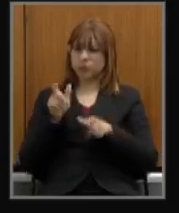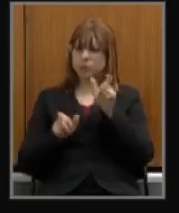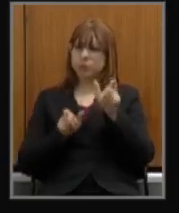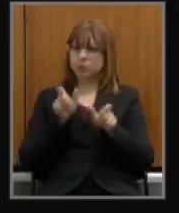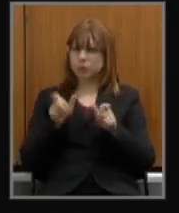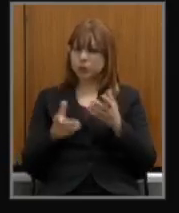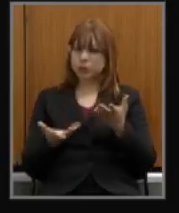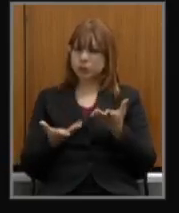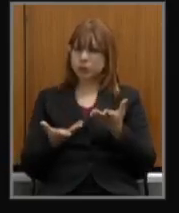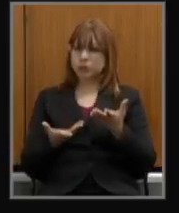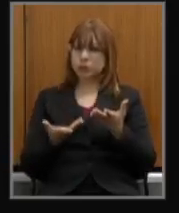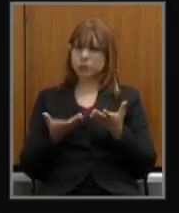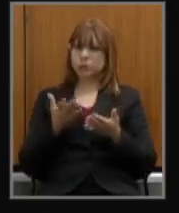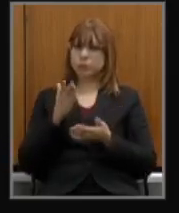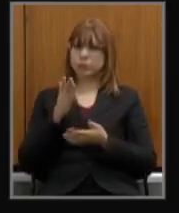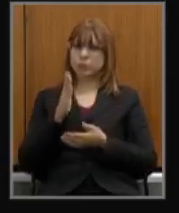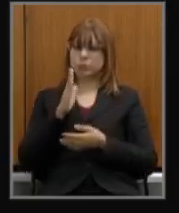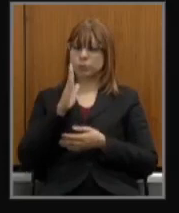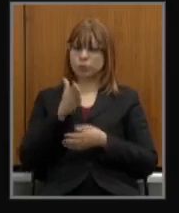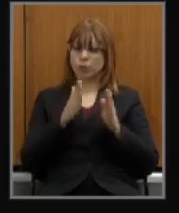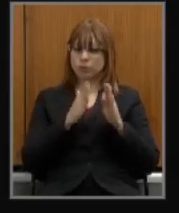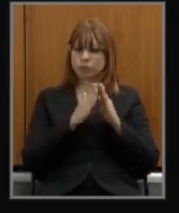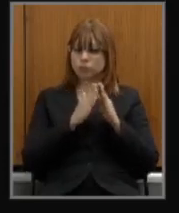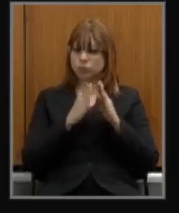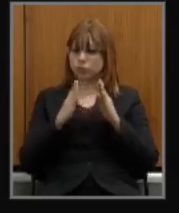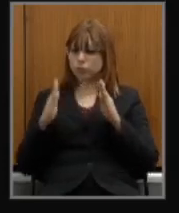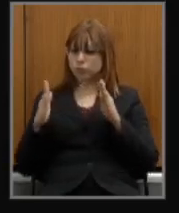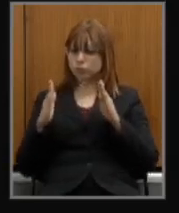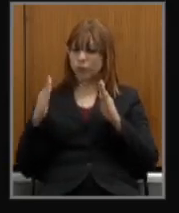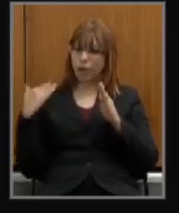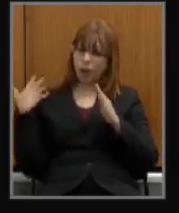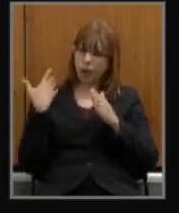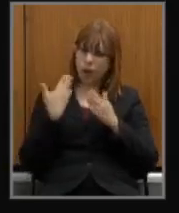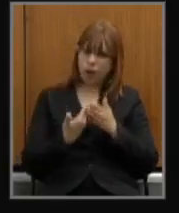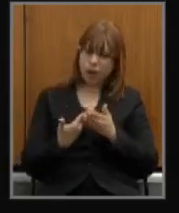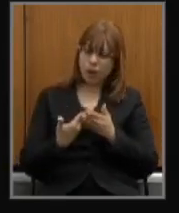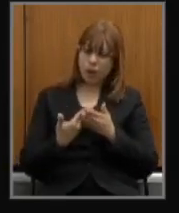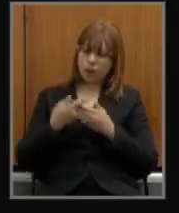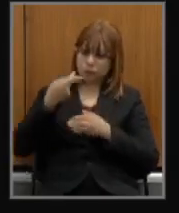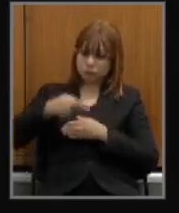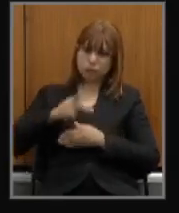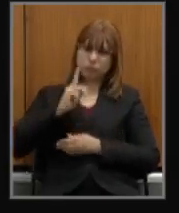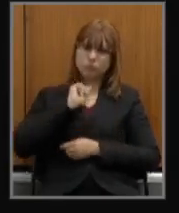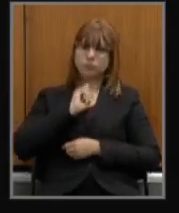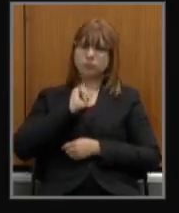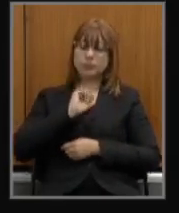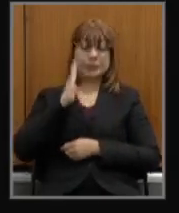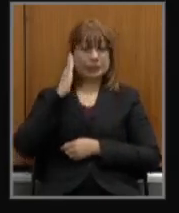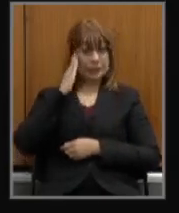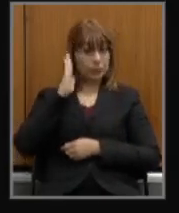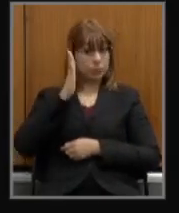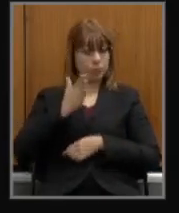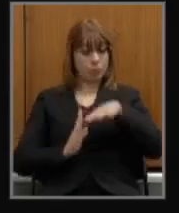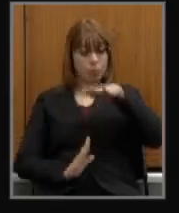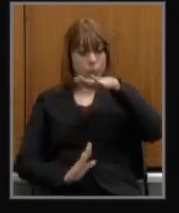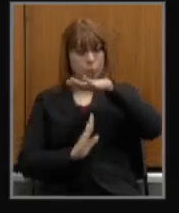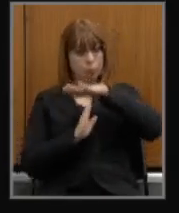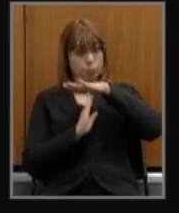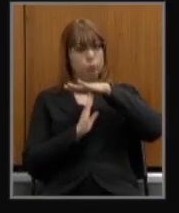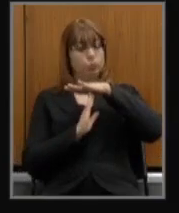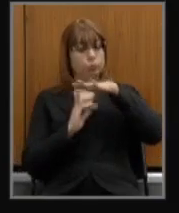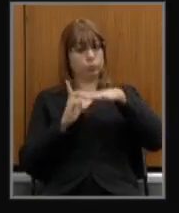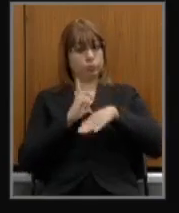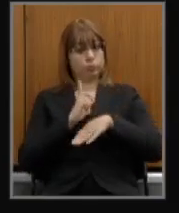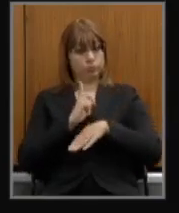entraram já nesse período em Minas Gerais e que sabem que o teto será o teto